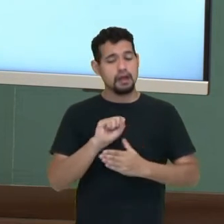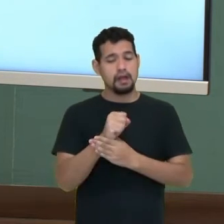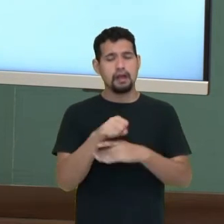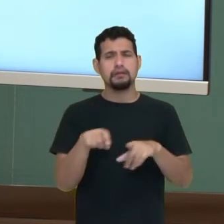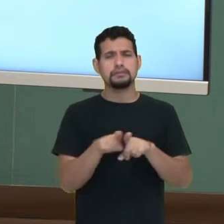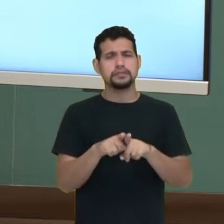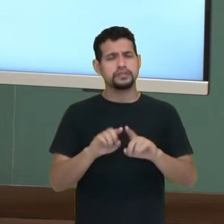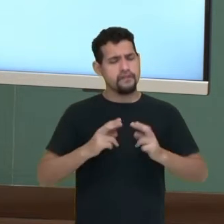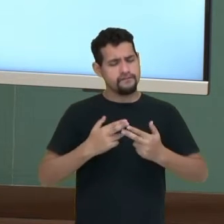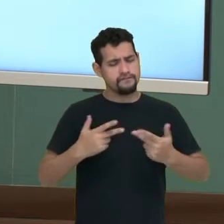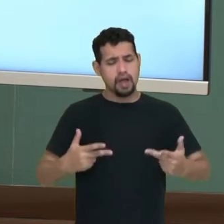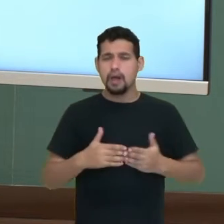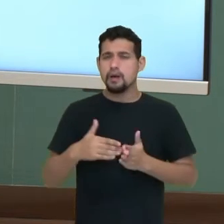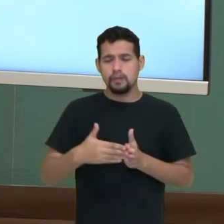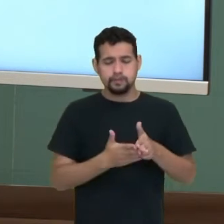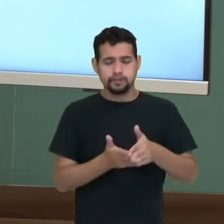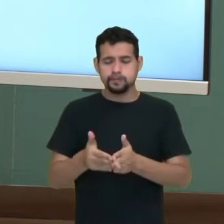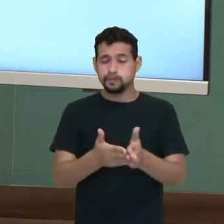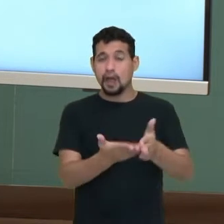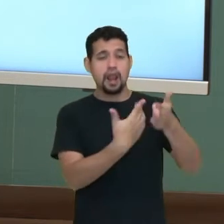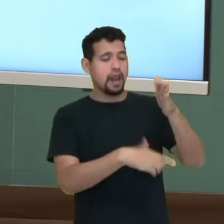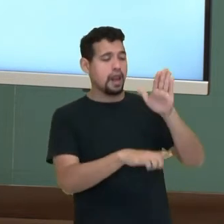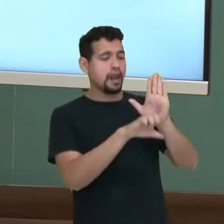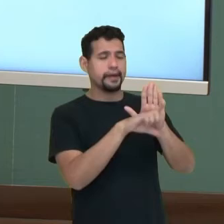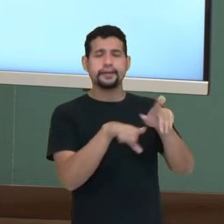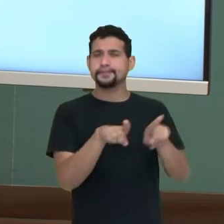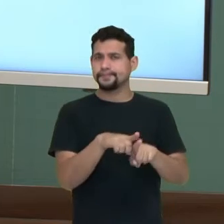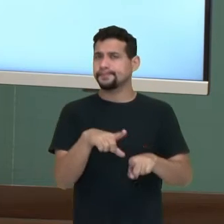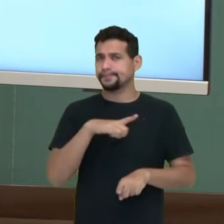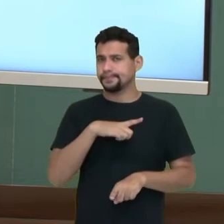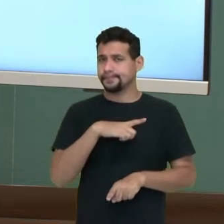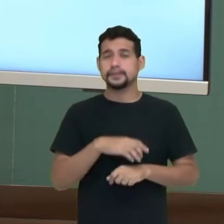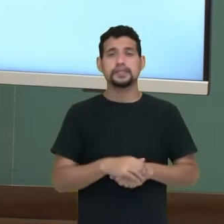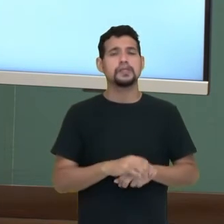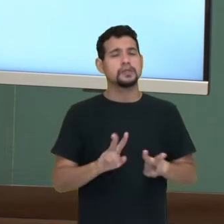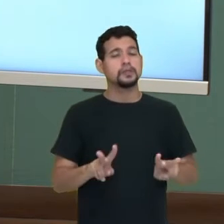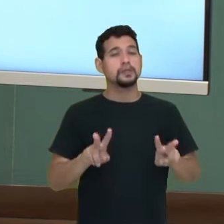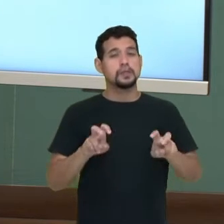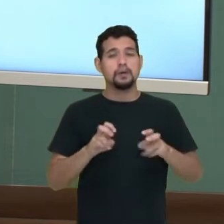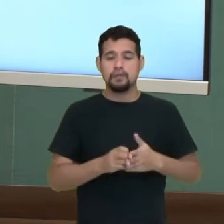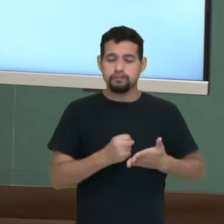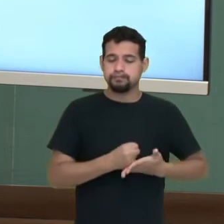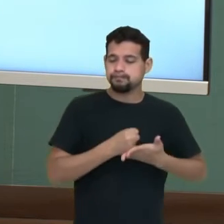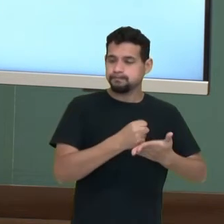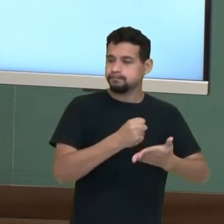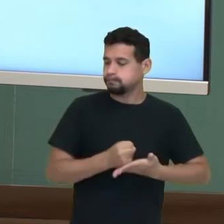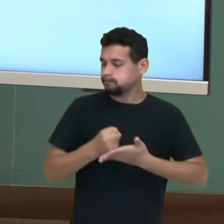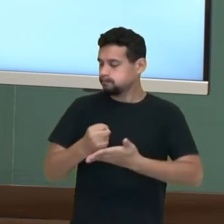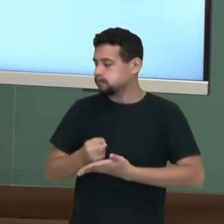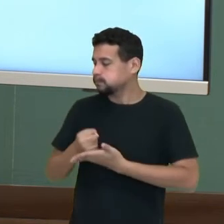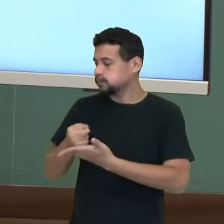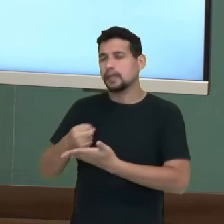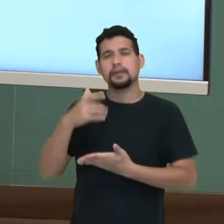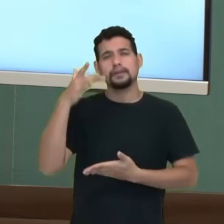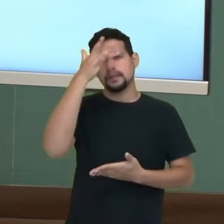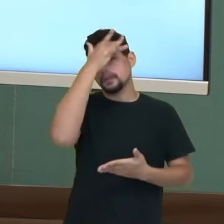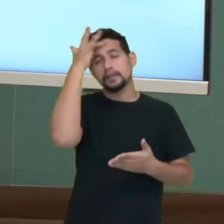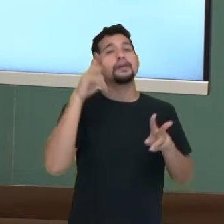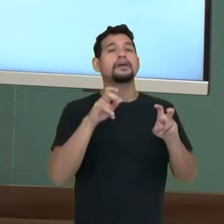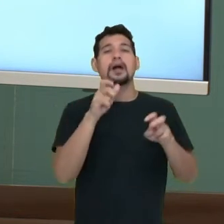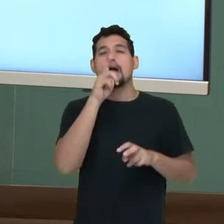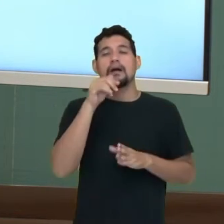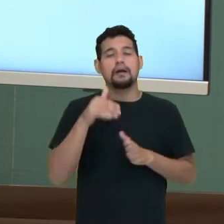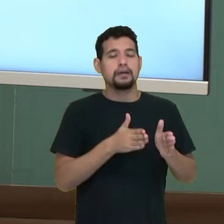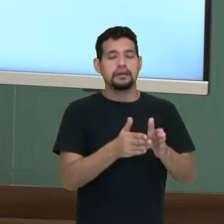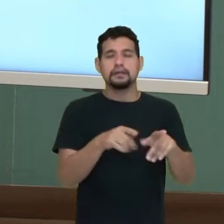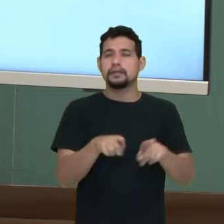segurança nas embarcações, as leis que regem esse transporte de pessoas através dos rios